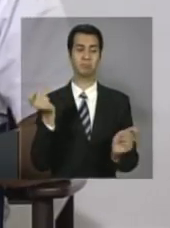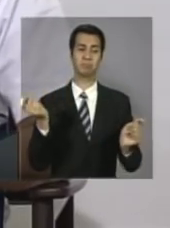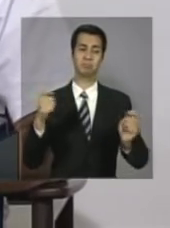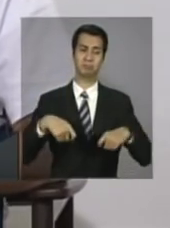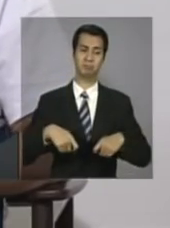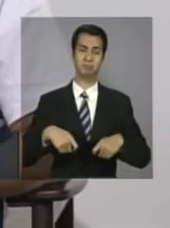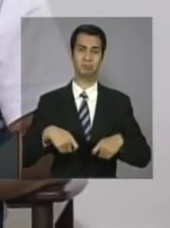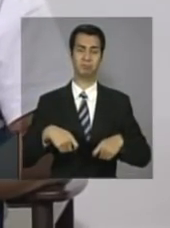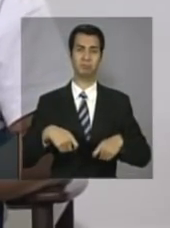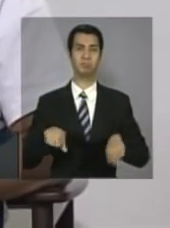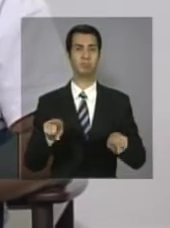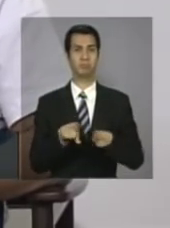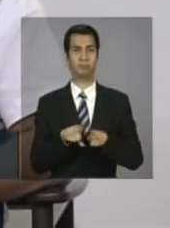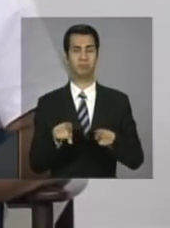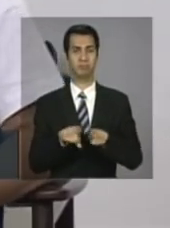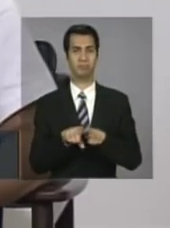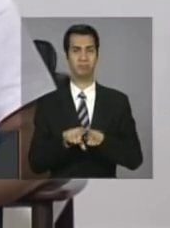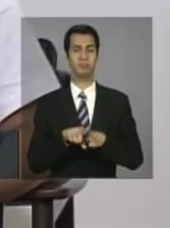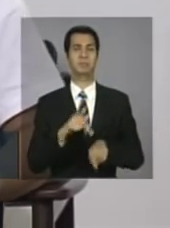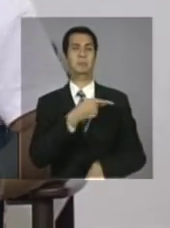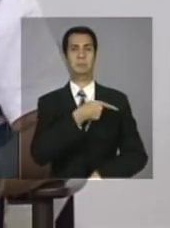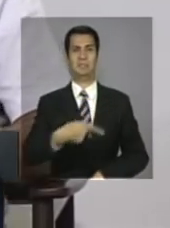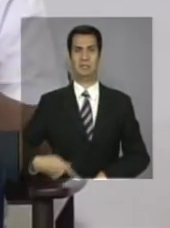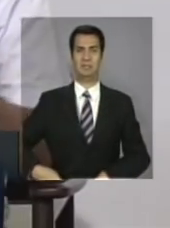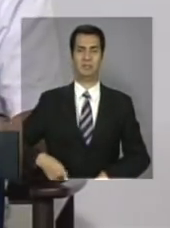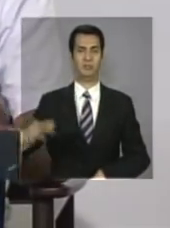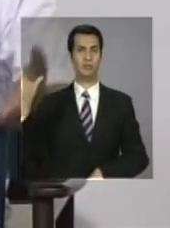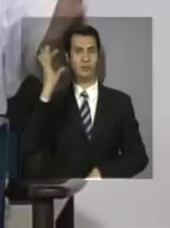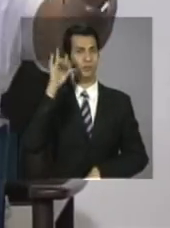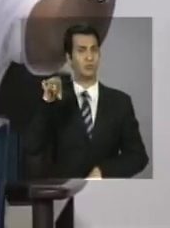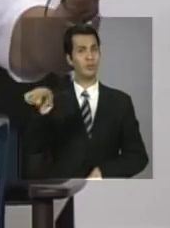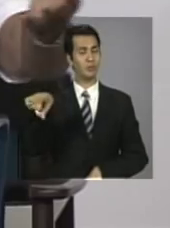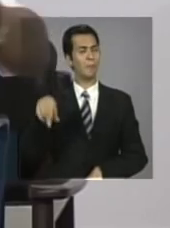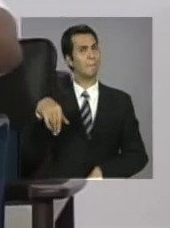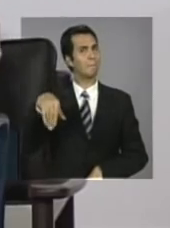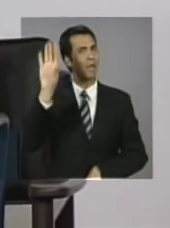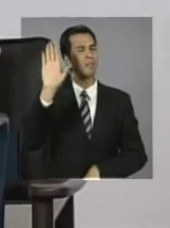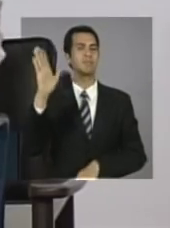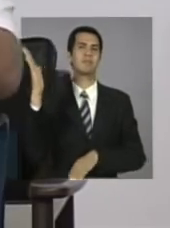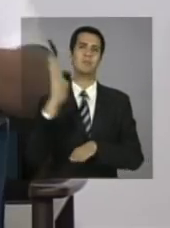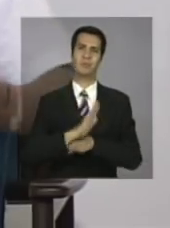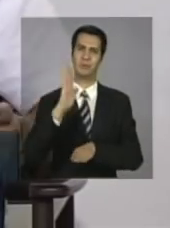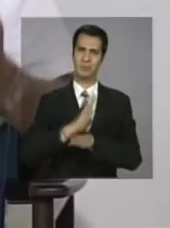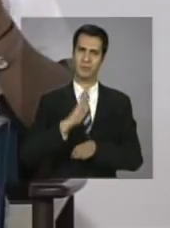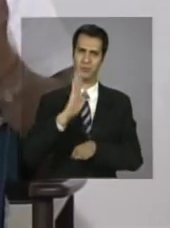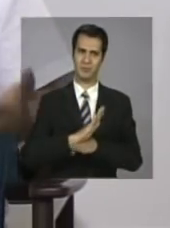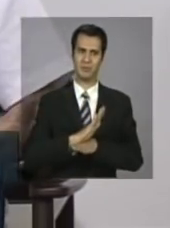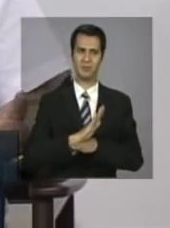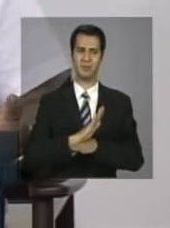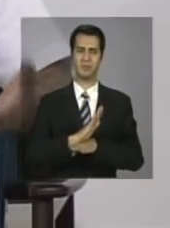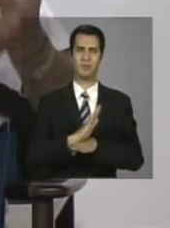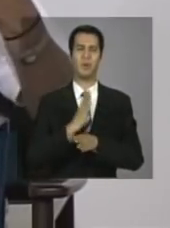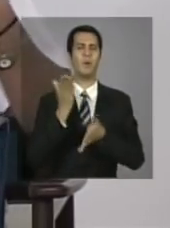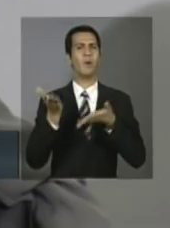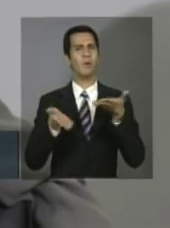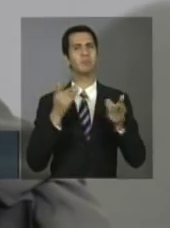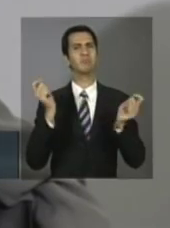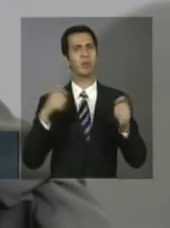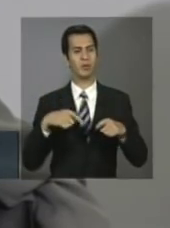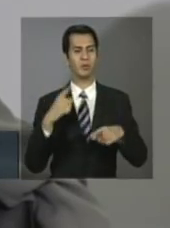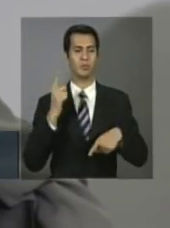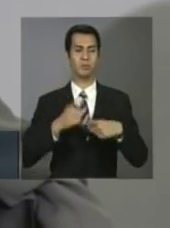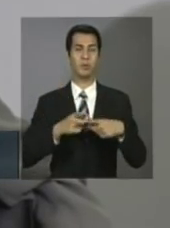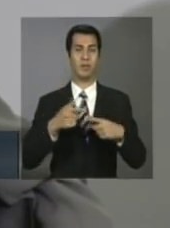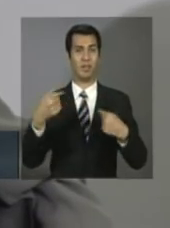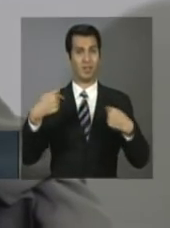para a doutora, presidenta Dilma, apoiar mais ainda o que ele acabou de falar. É uma maneira, porque eu